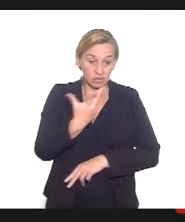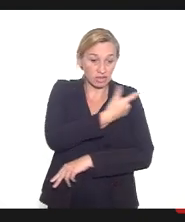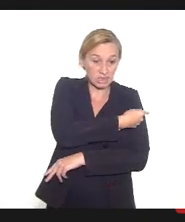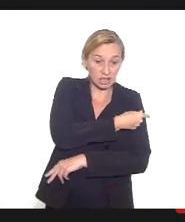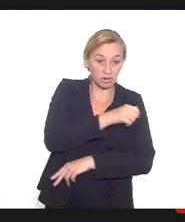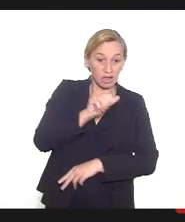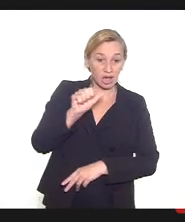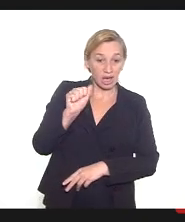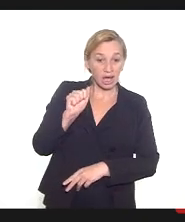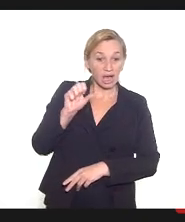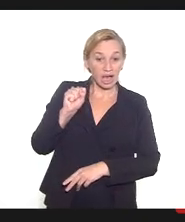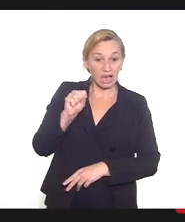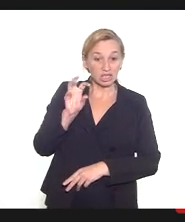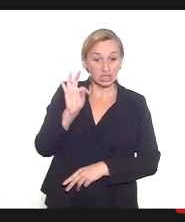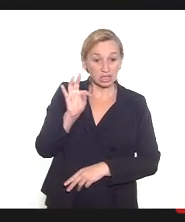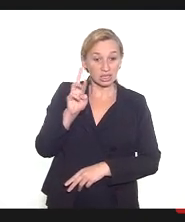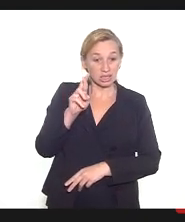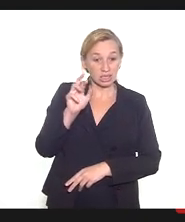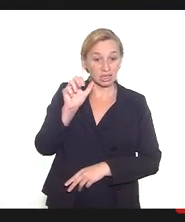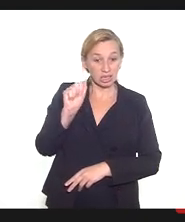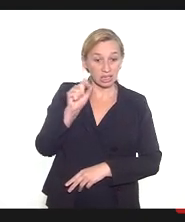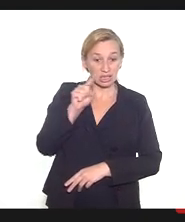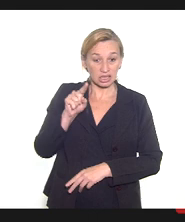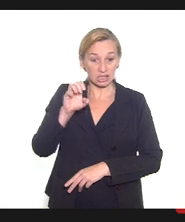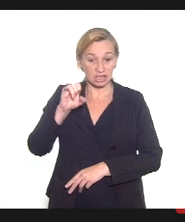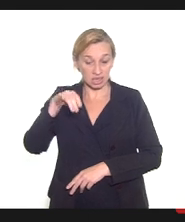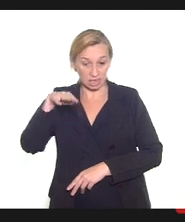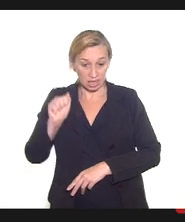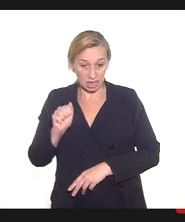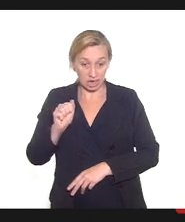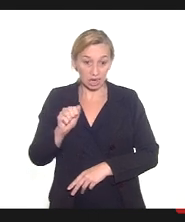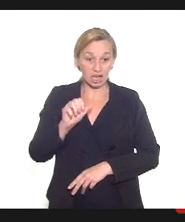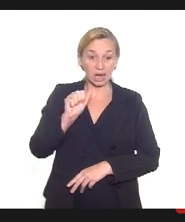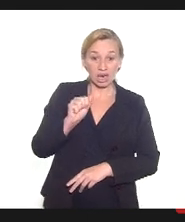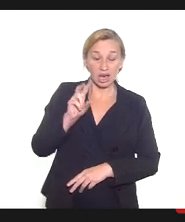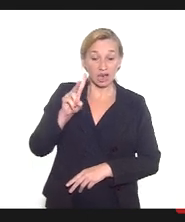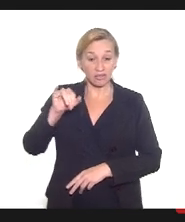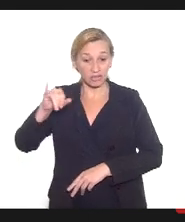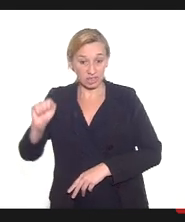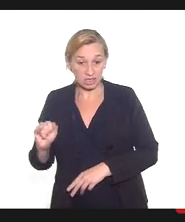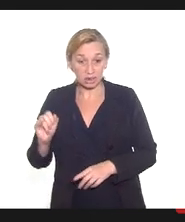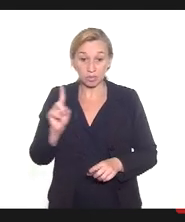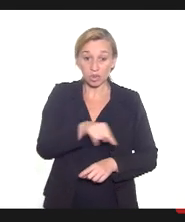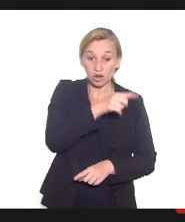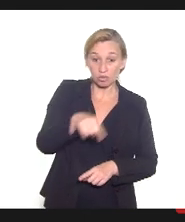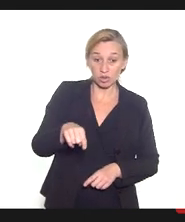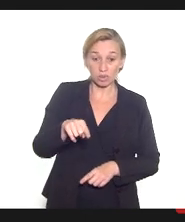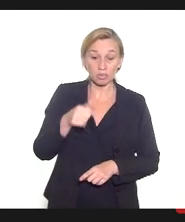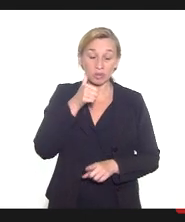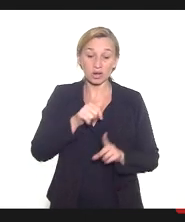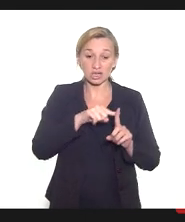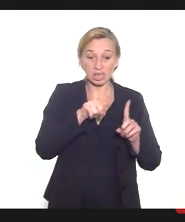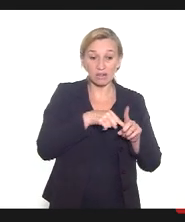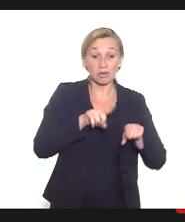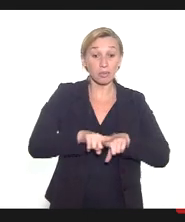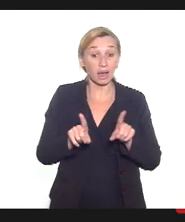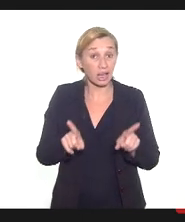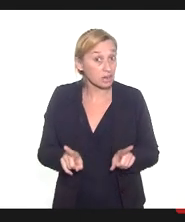AstraZeneca, a Anvisa orientou a suspensão dessa vacina para gestantes, porém,